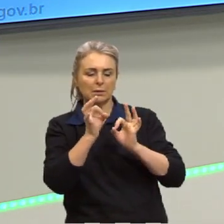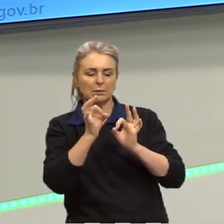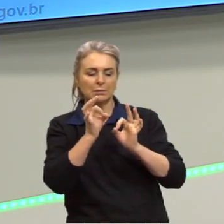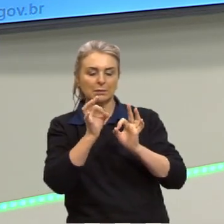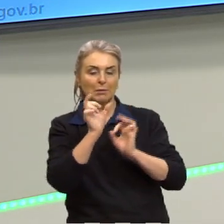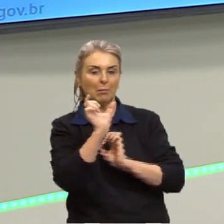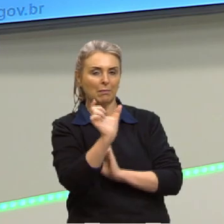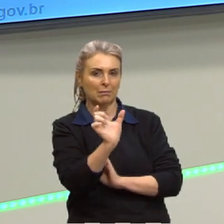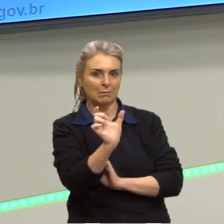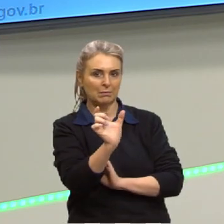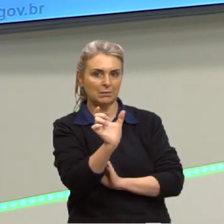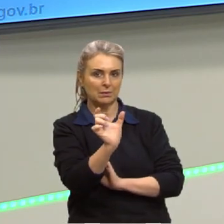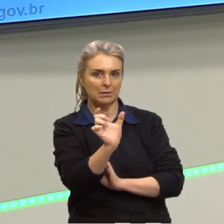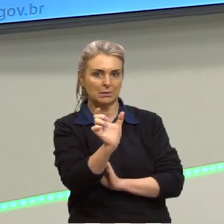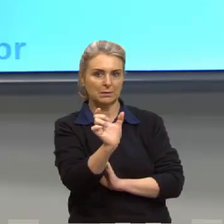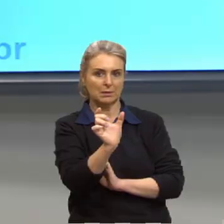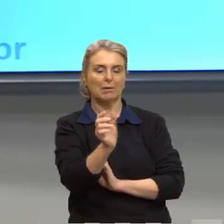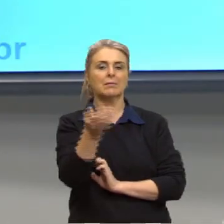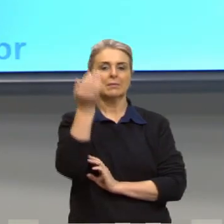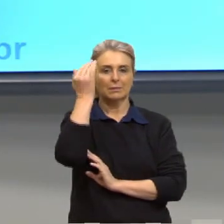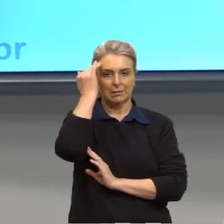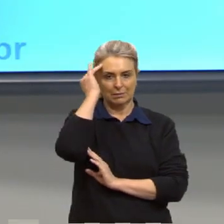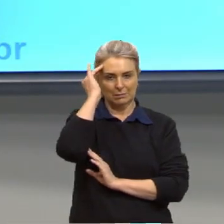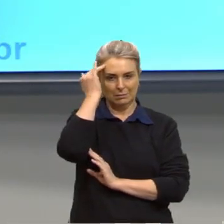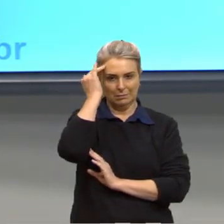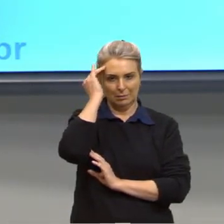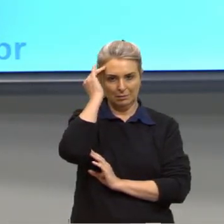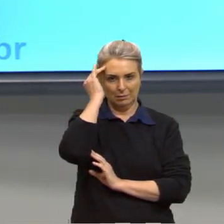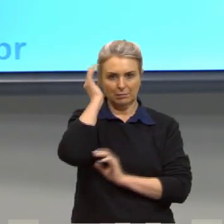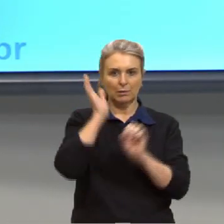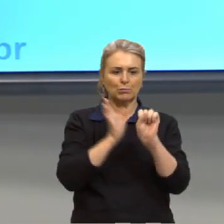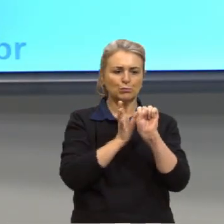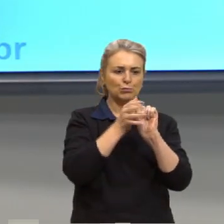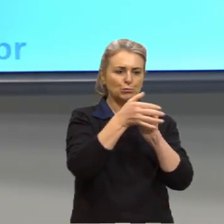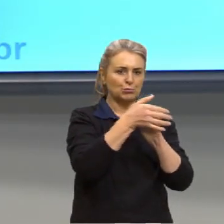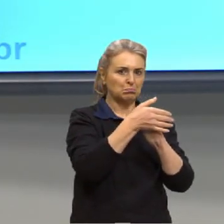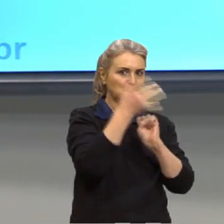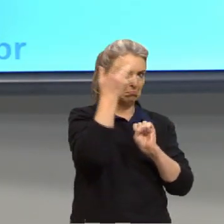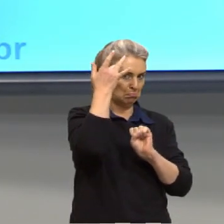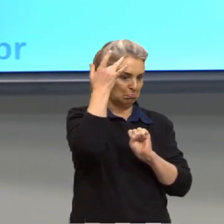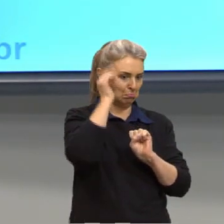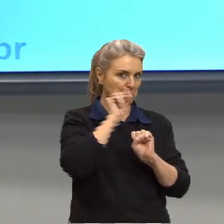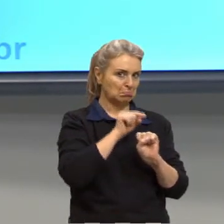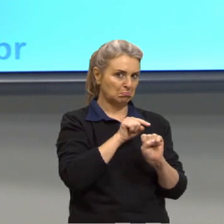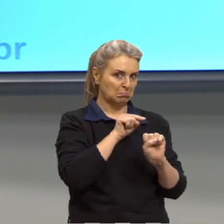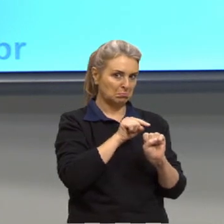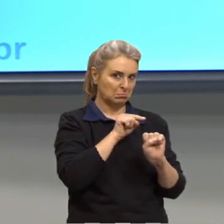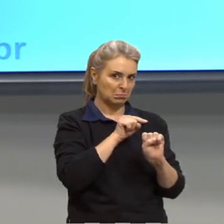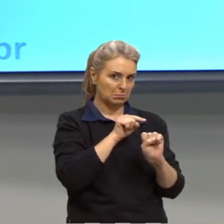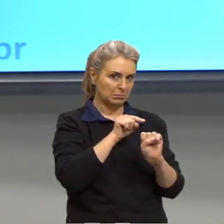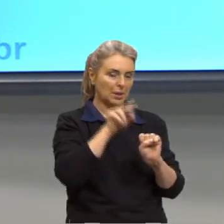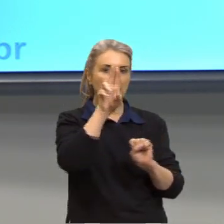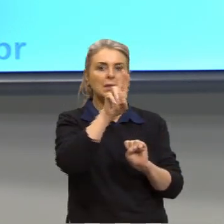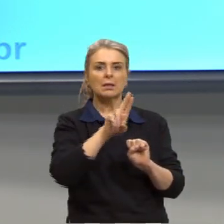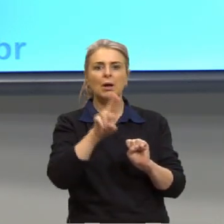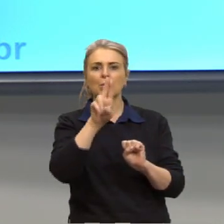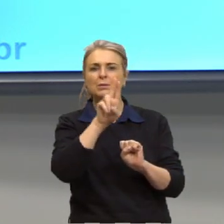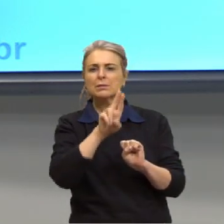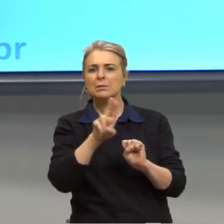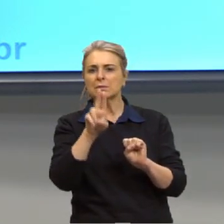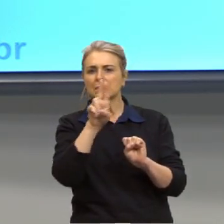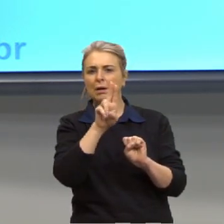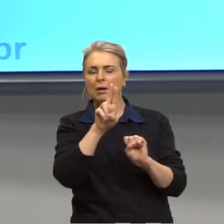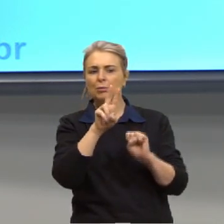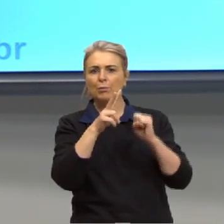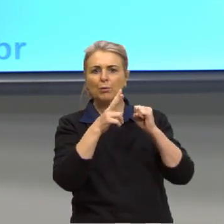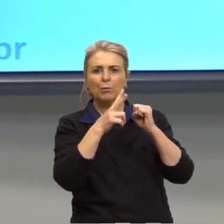tá? Daí eu vou entender que aqui eu vou ter um sujeito oculto, que se utilizamos ali, ele é